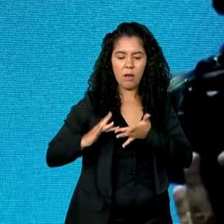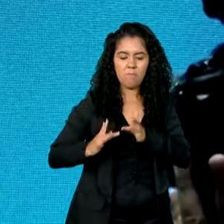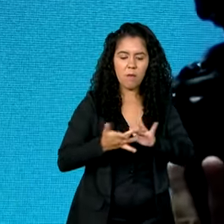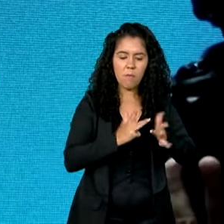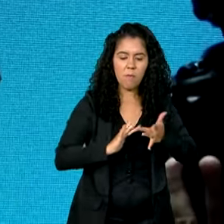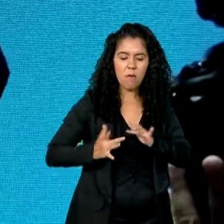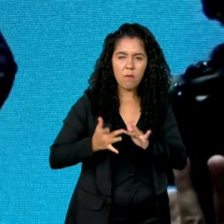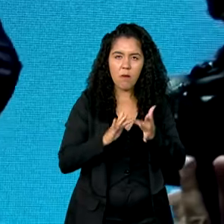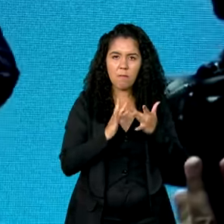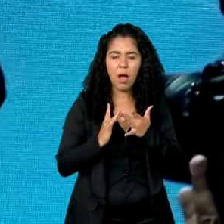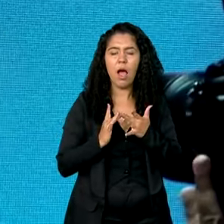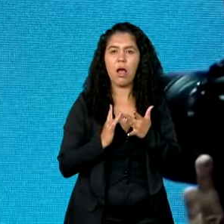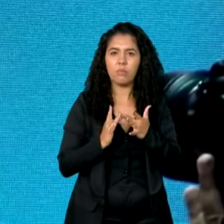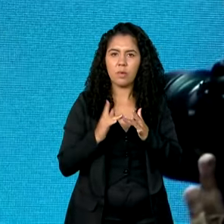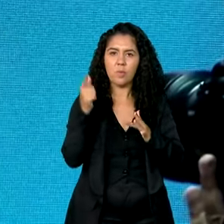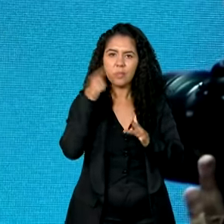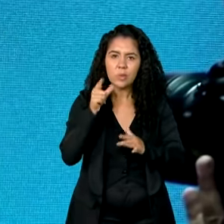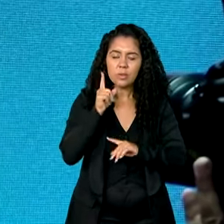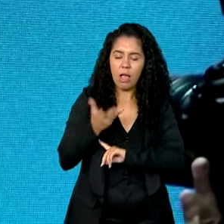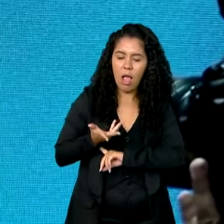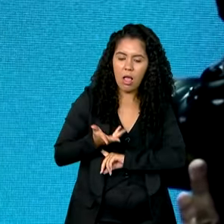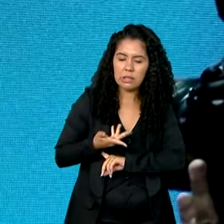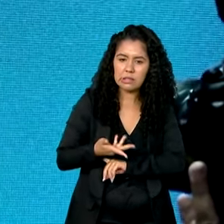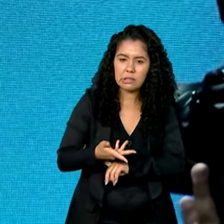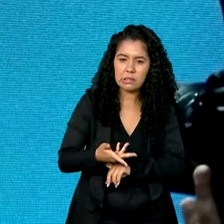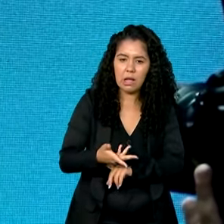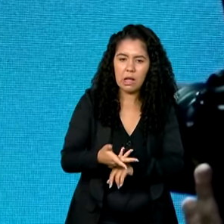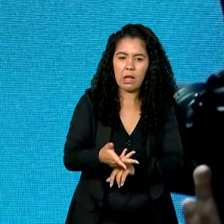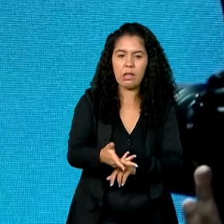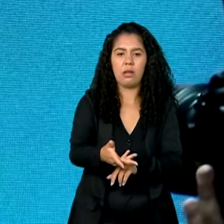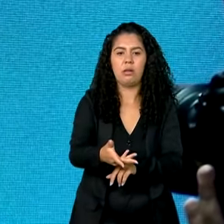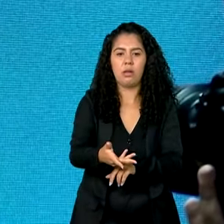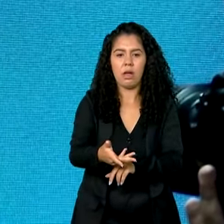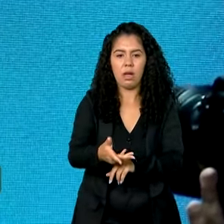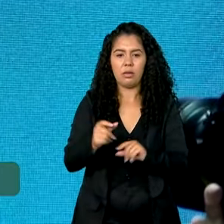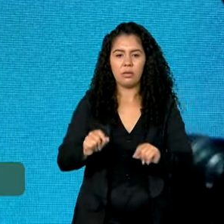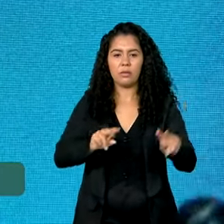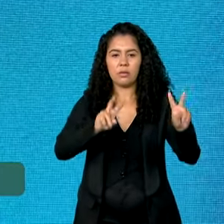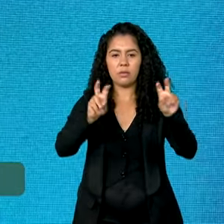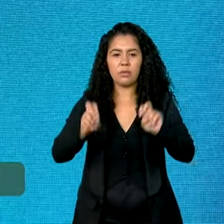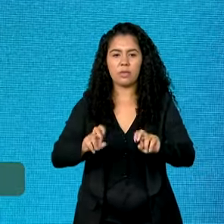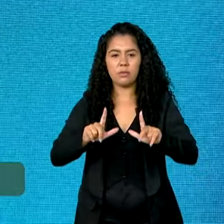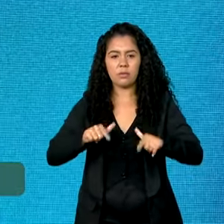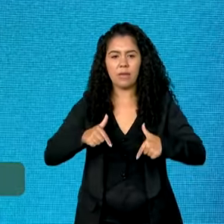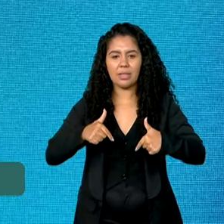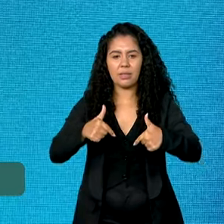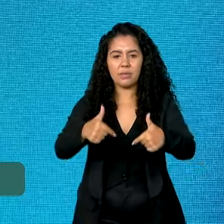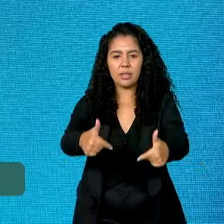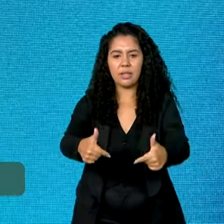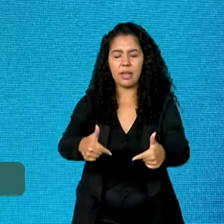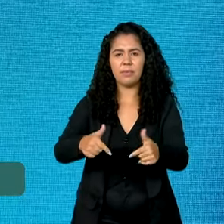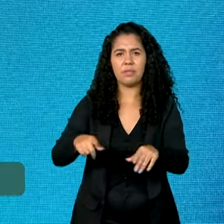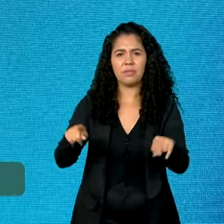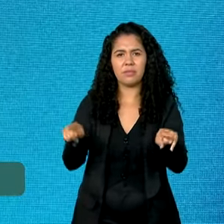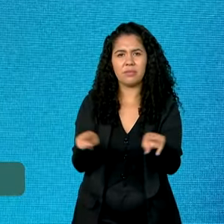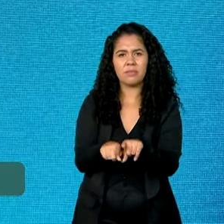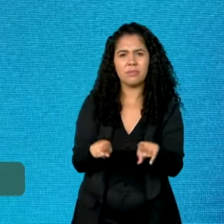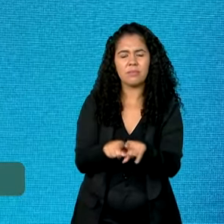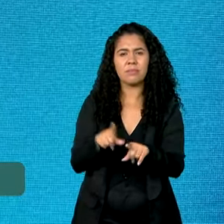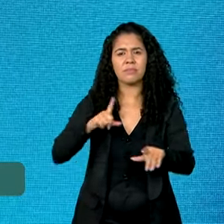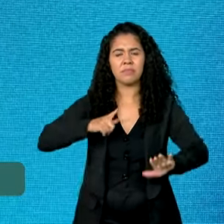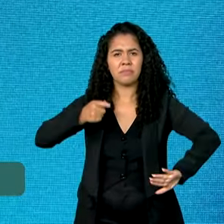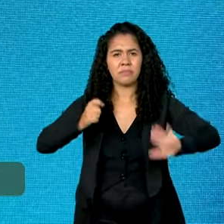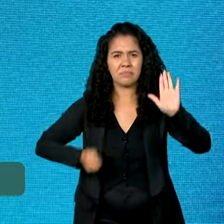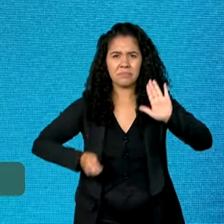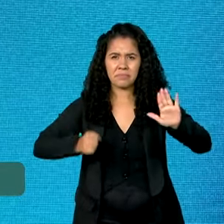para que a gente possa acelerar também a carteira de leilões no Brasil